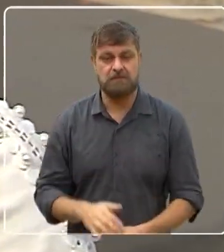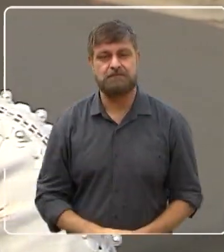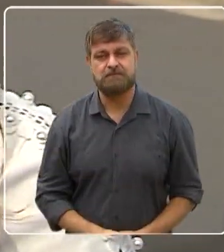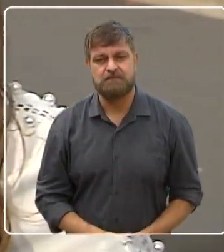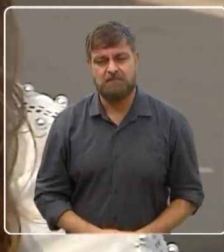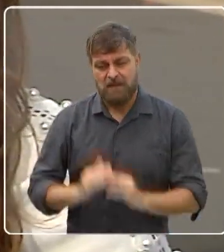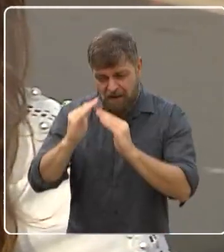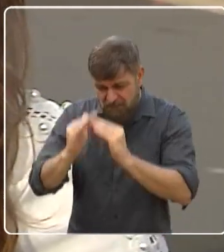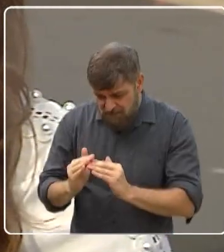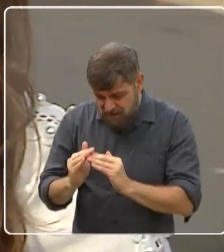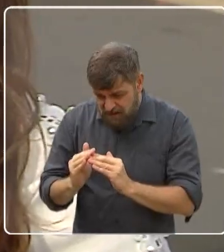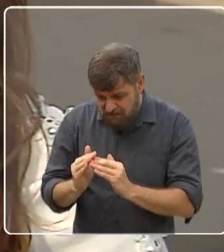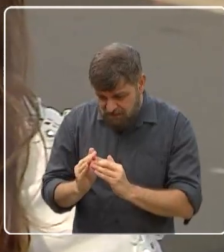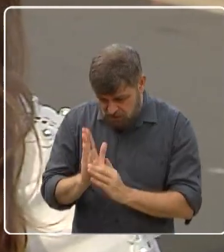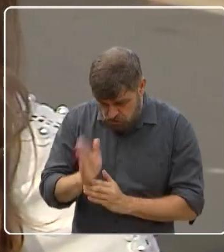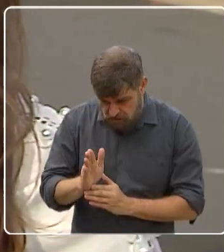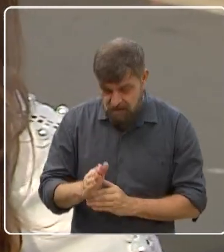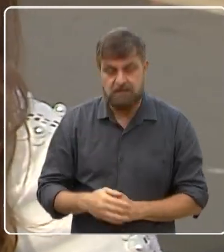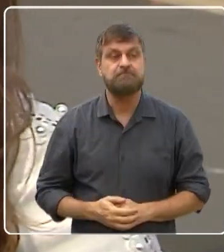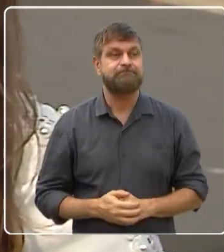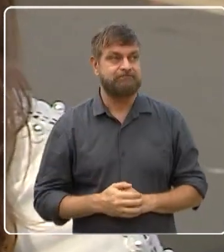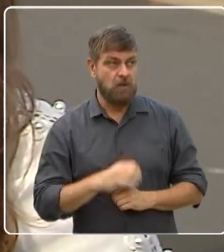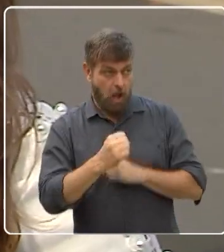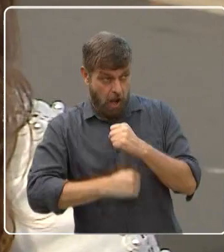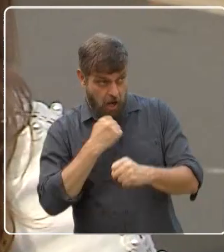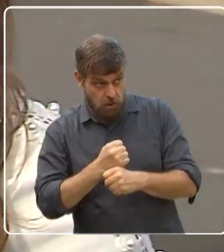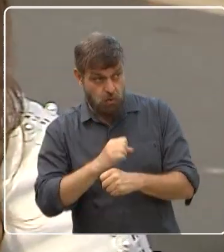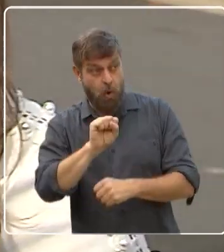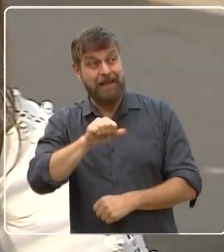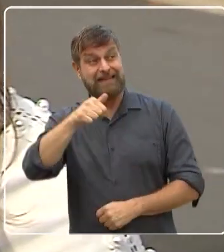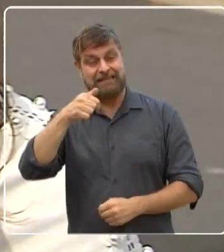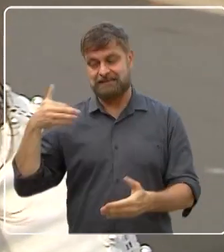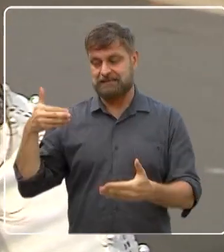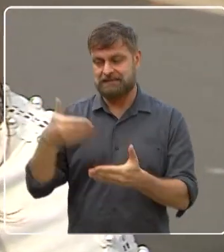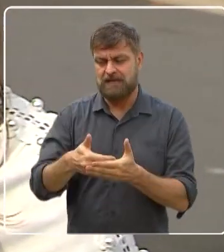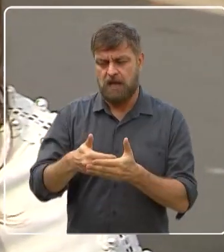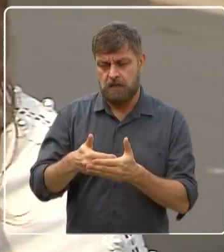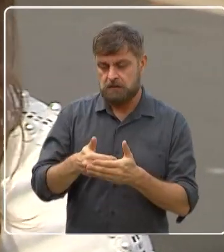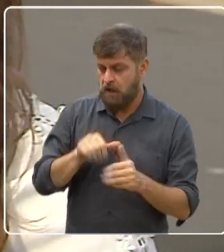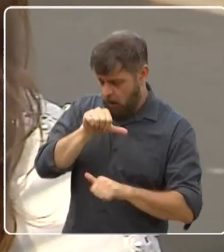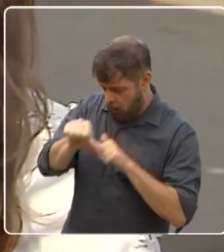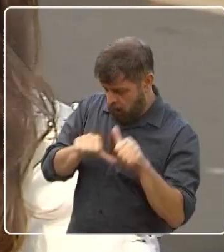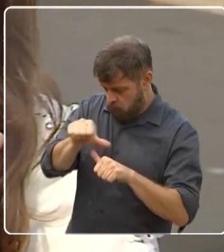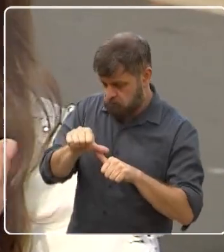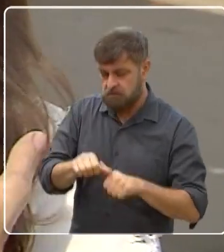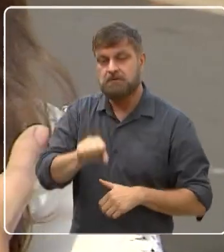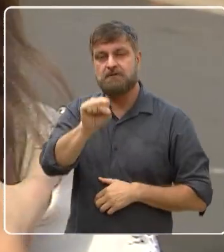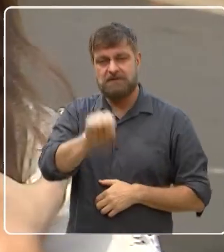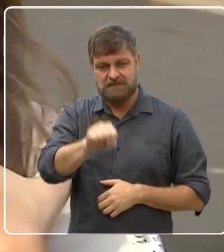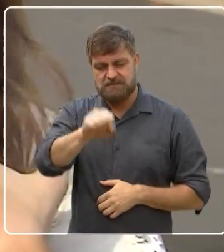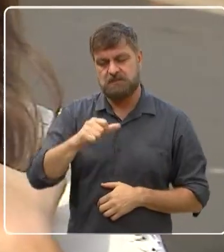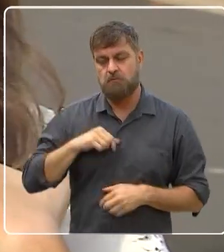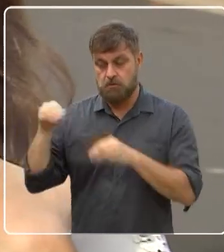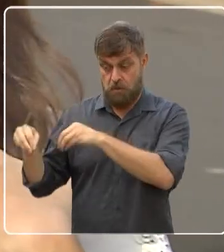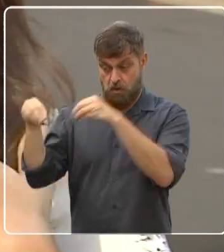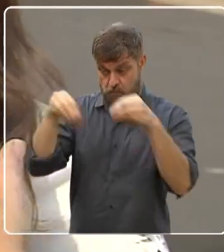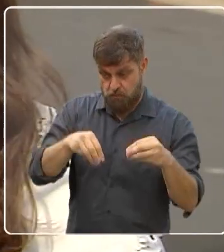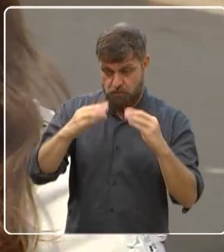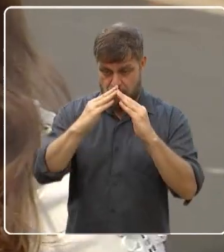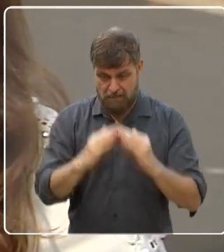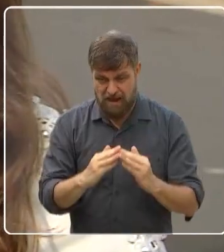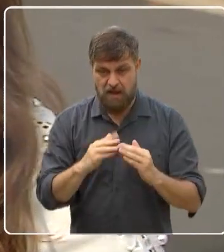Você mora aqui desde? Desde 87. Desde 87. O mudou de lá pra cá? Ah, bastante coisa. Quando eu mudei pra cá,